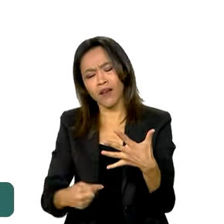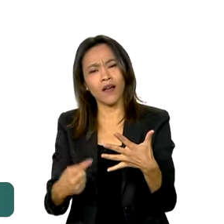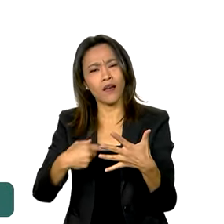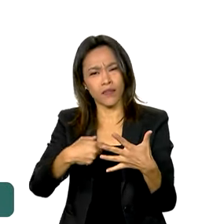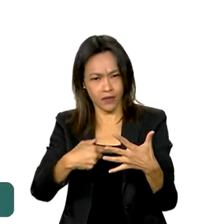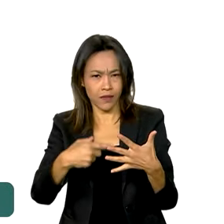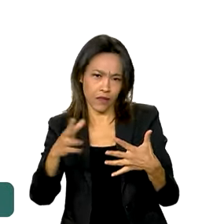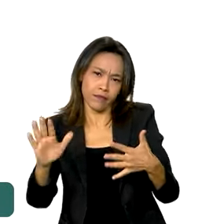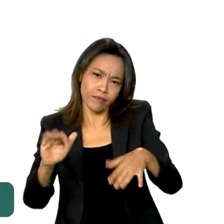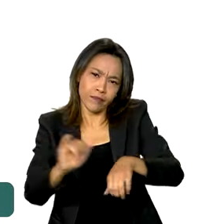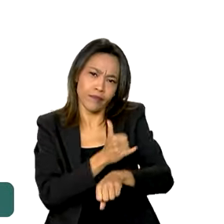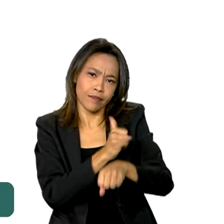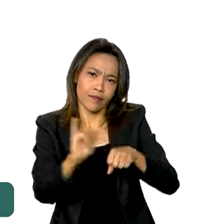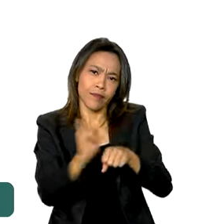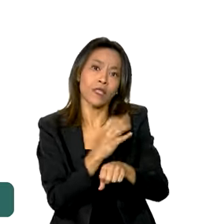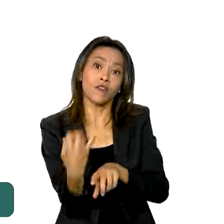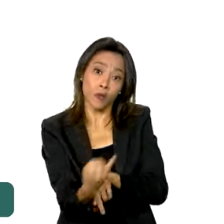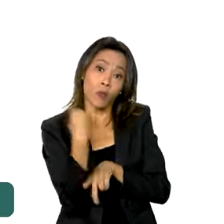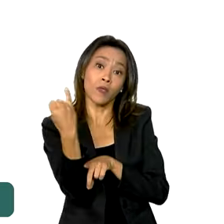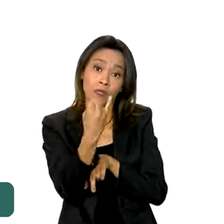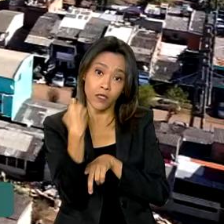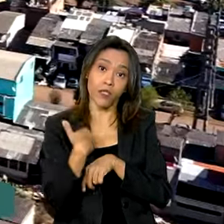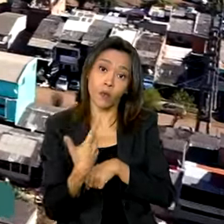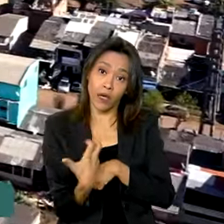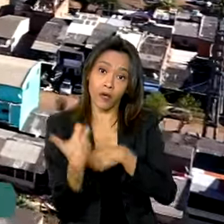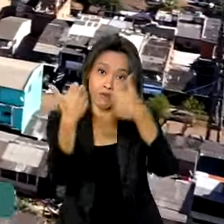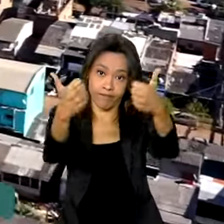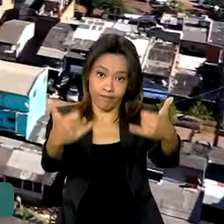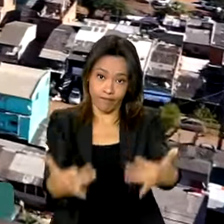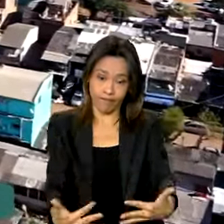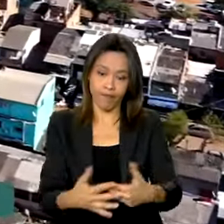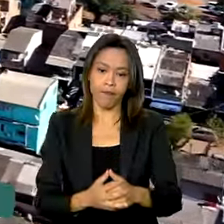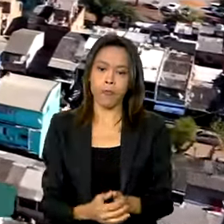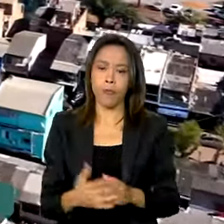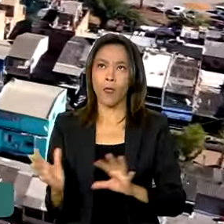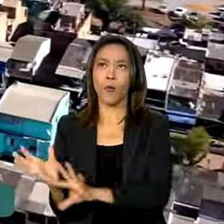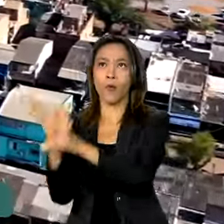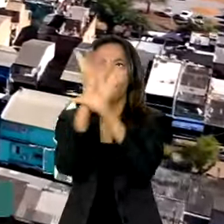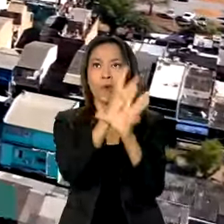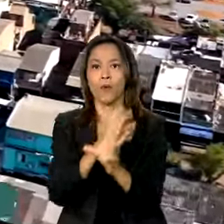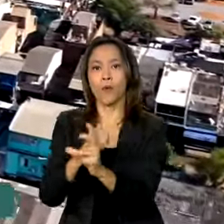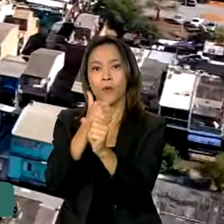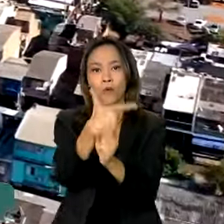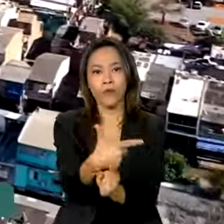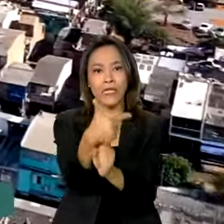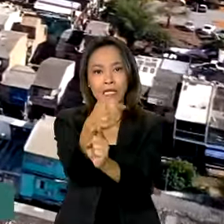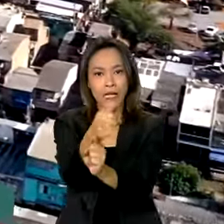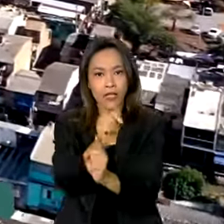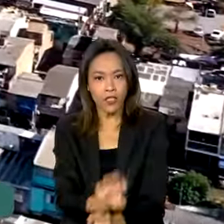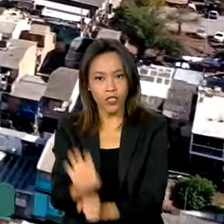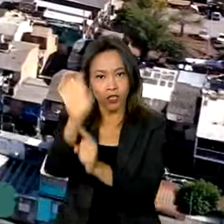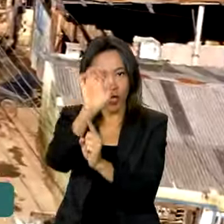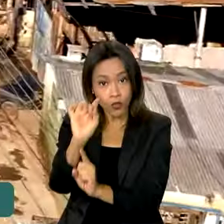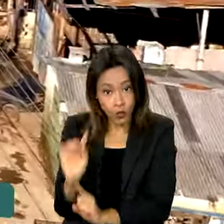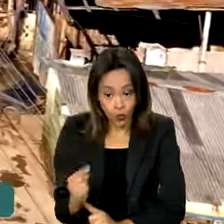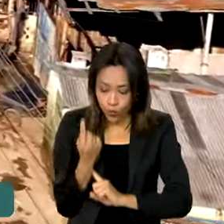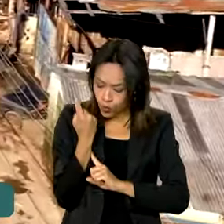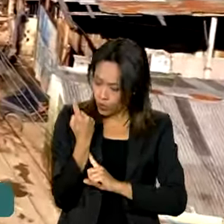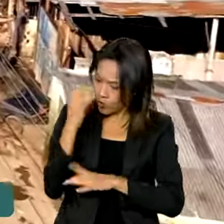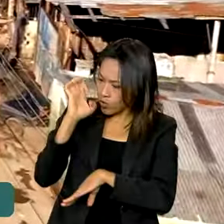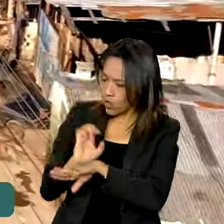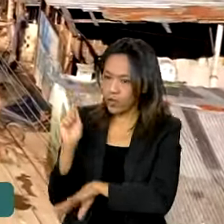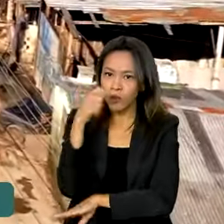importante que eu queria destacar das 27 unidades da federação apenas o Rio Grande do Sul